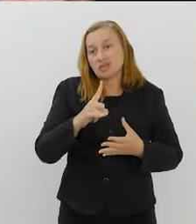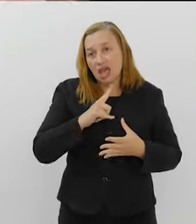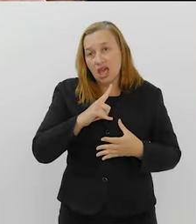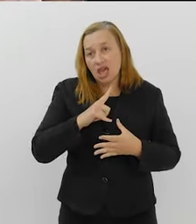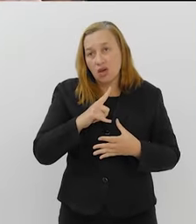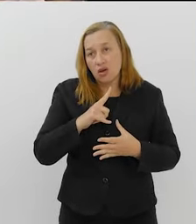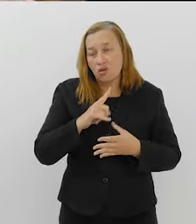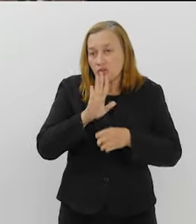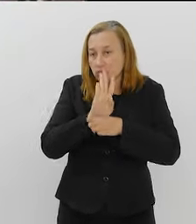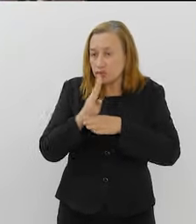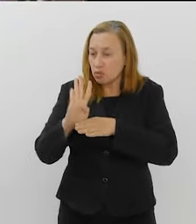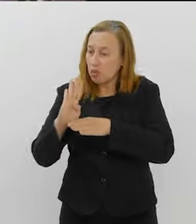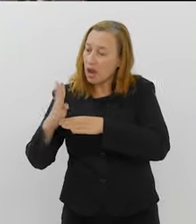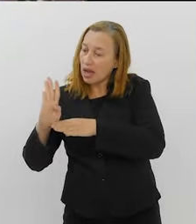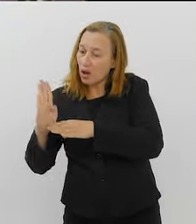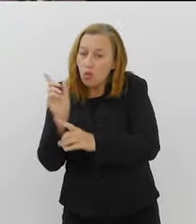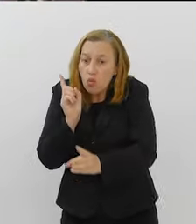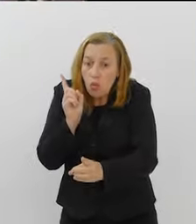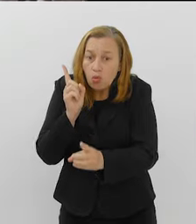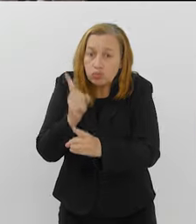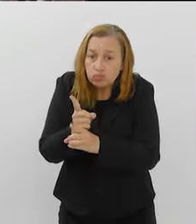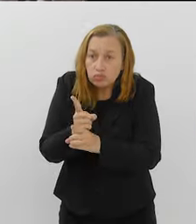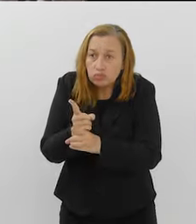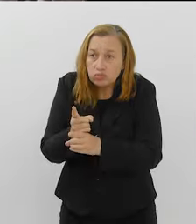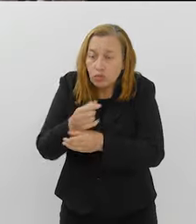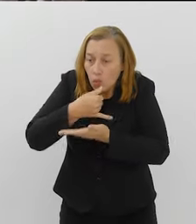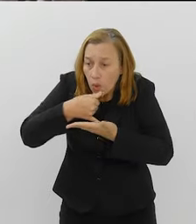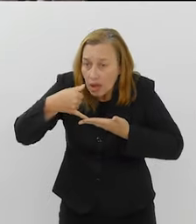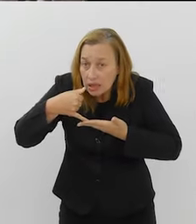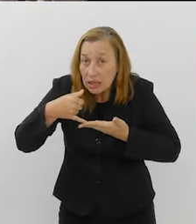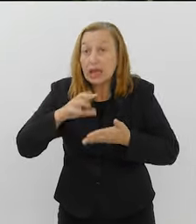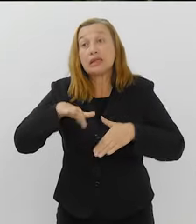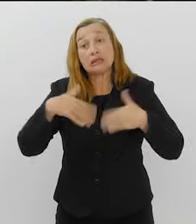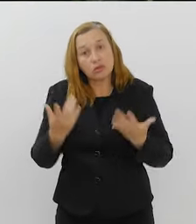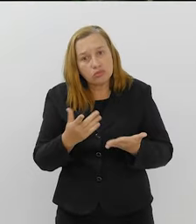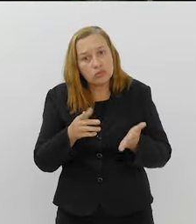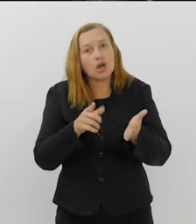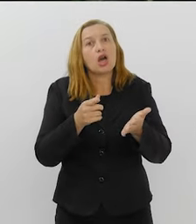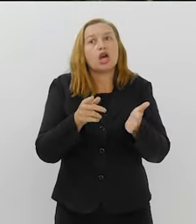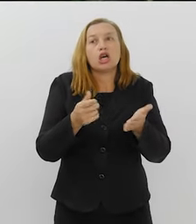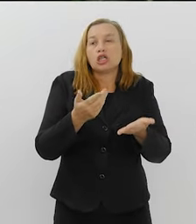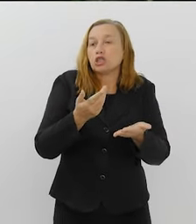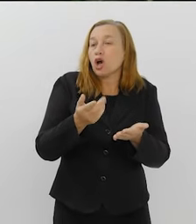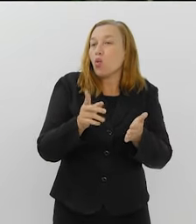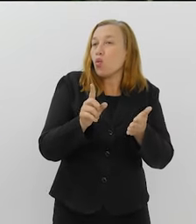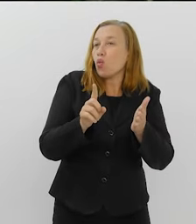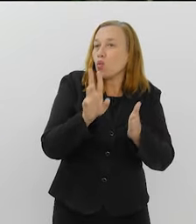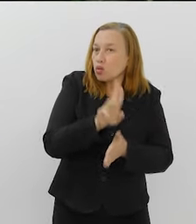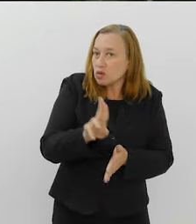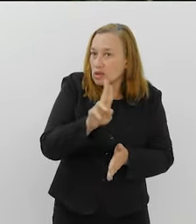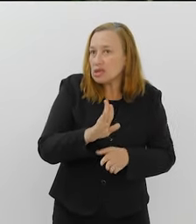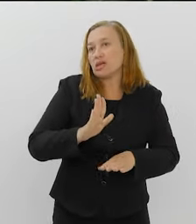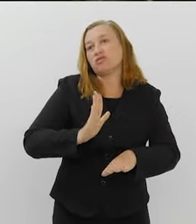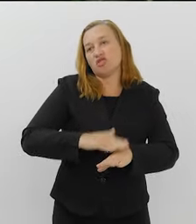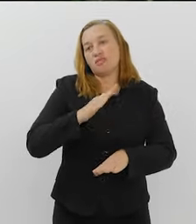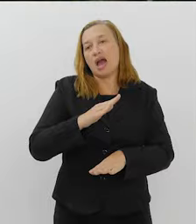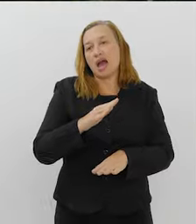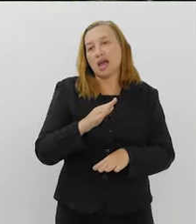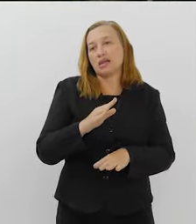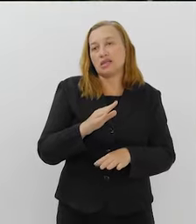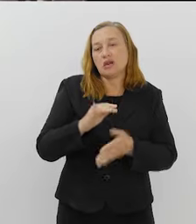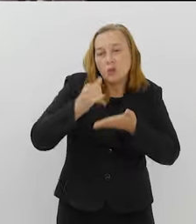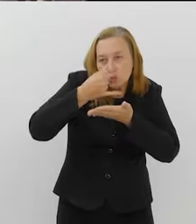tubarão quer dizer o quê? Estão usando demais, estão comprando demais, estão vendendo demais, estão circulando demais.